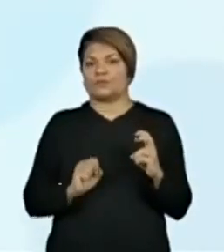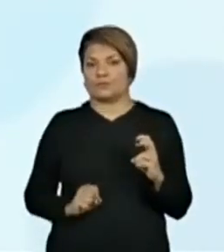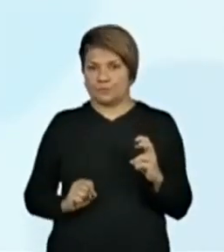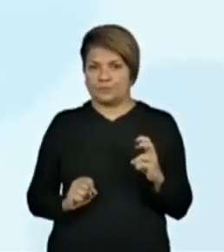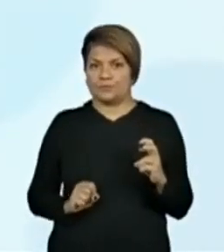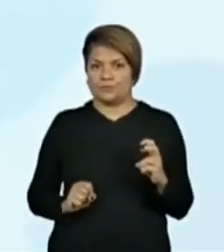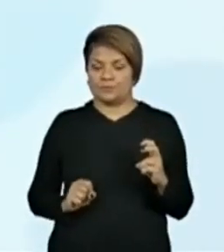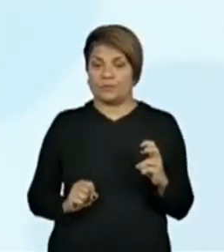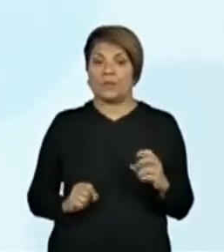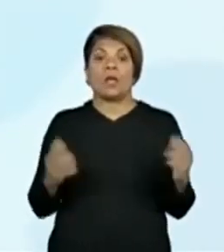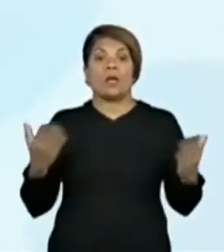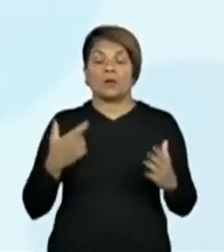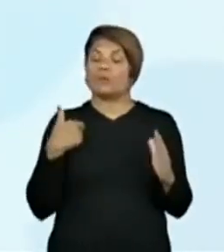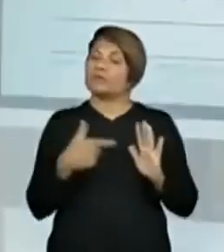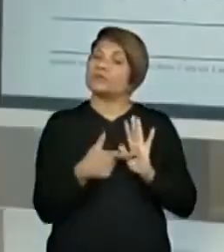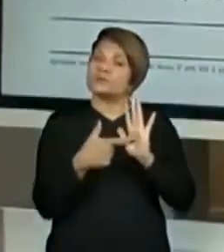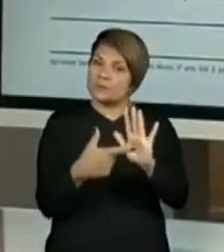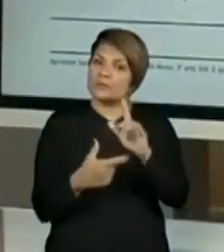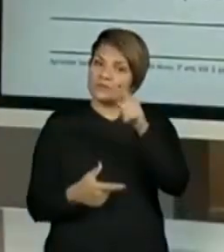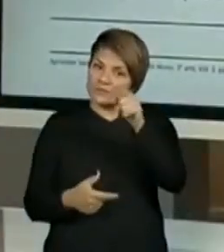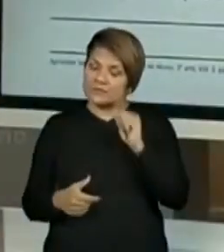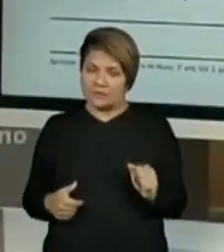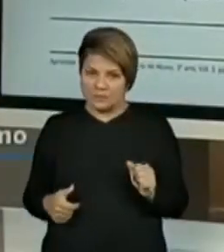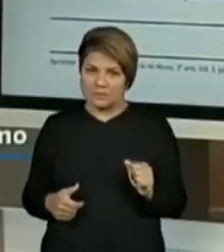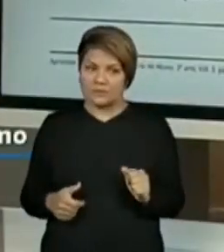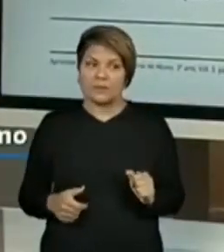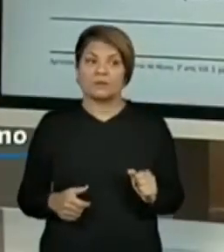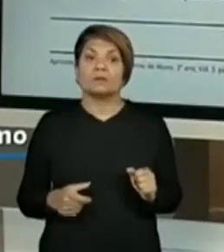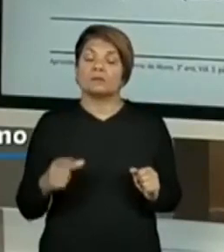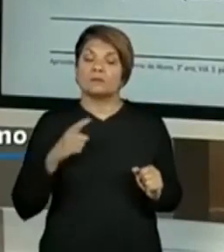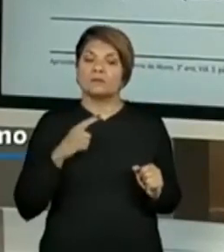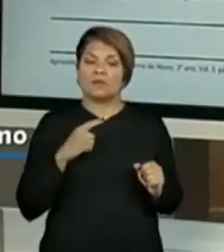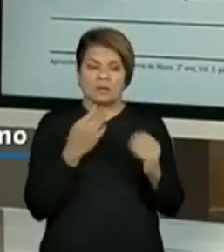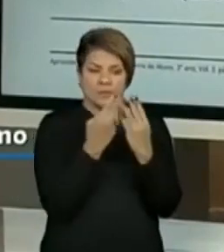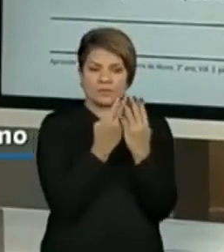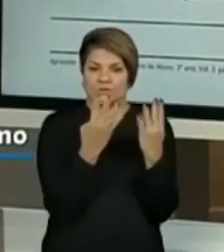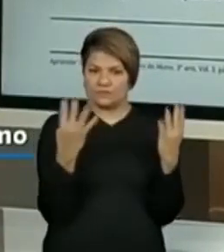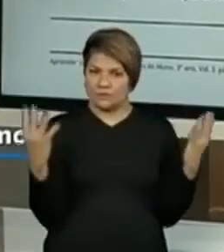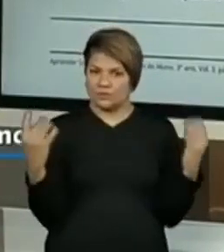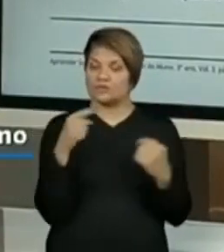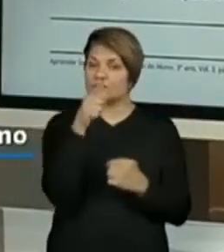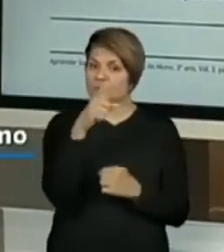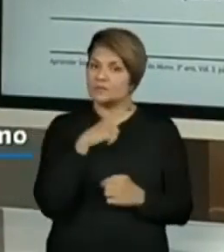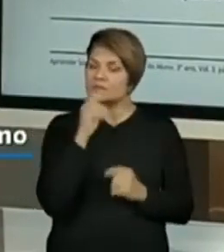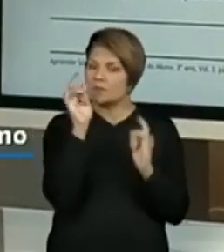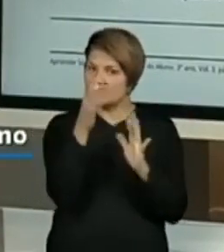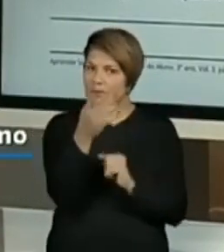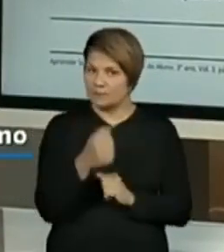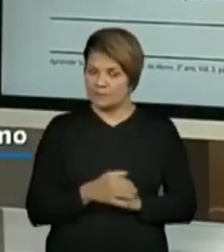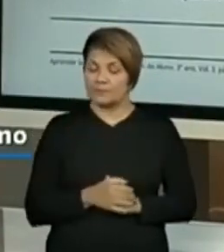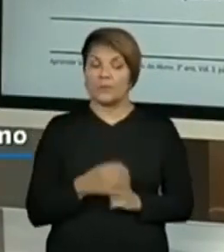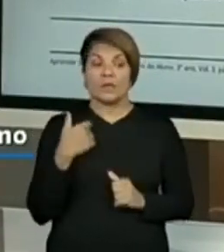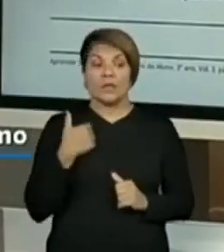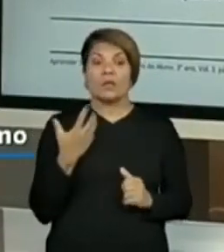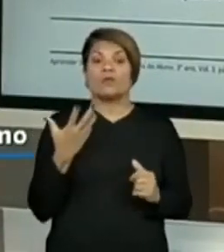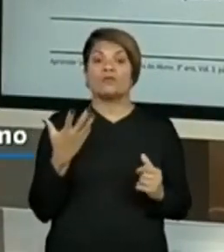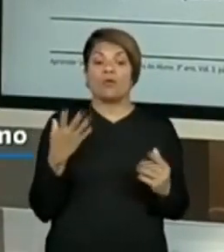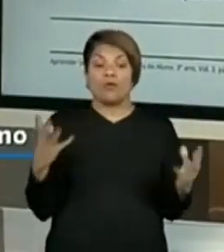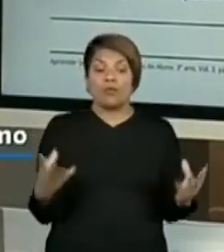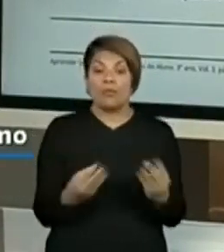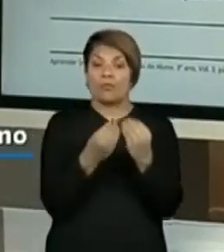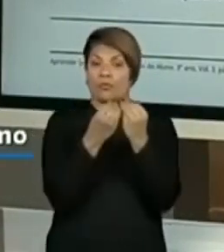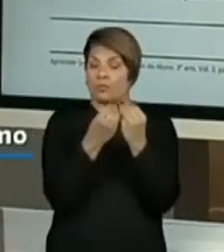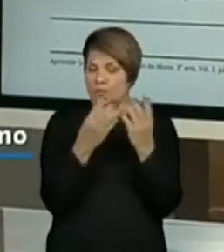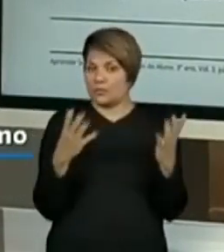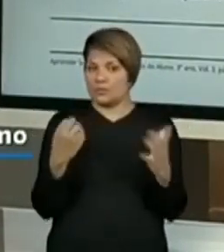mostrar para vocês umas fichas que provavelmente vocês têm aí. E eu vou formar os números aqui